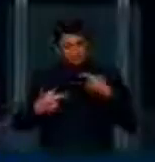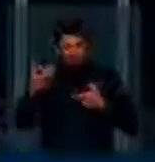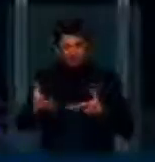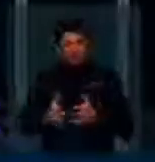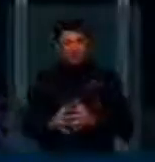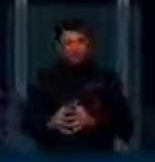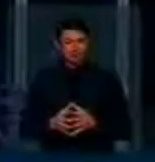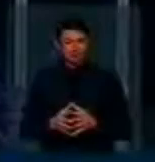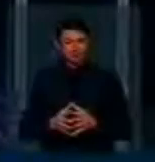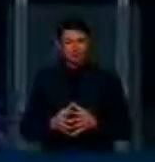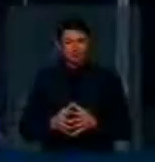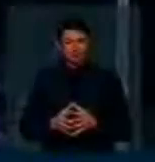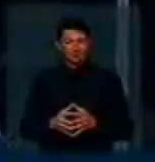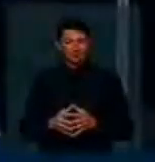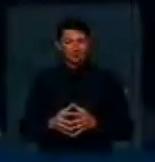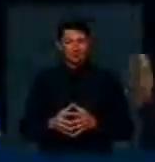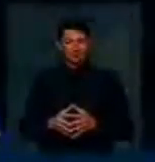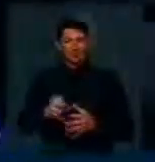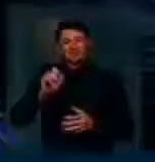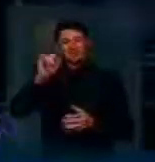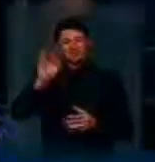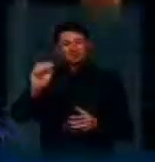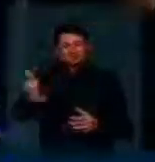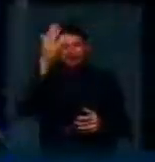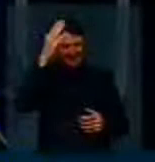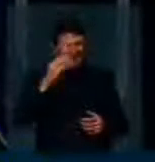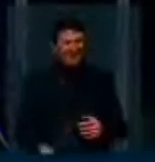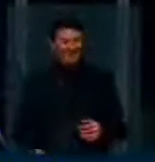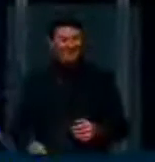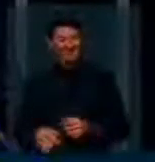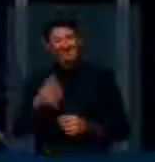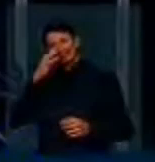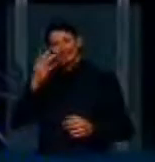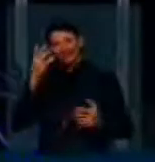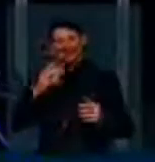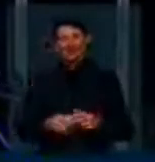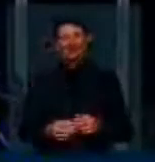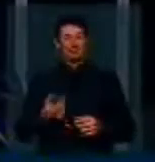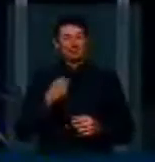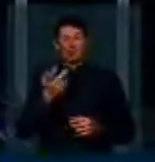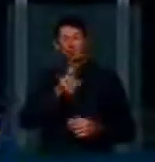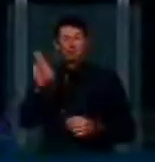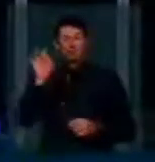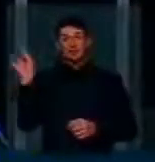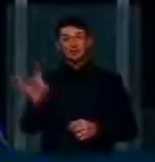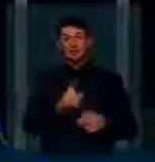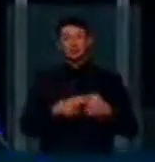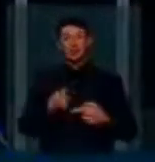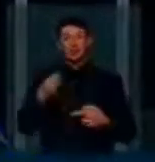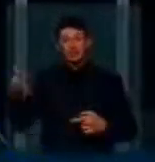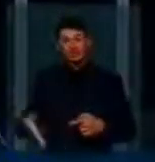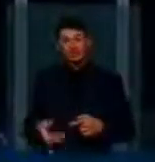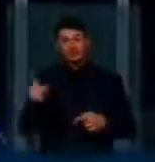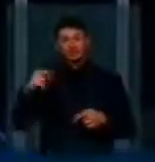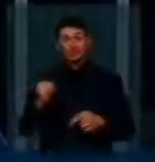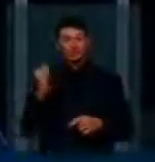Sibá Machado, seu admirador. Sibá Machado. Eu faço questão de nominar a todos, porque a presença de todos aqui